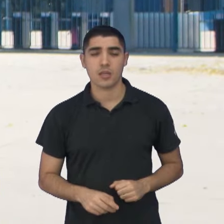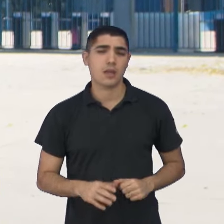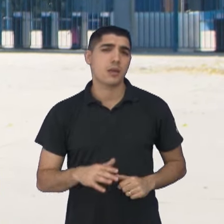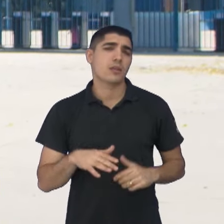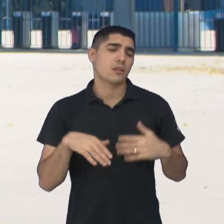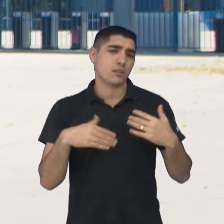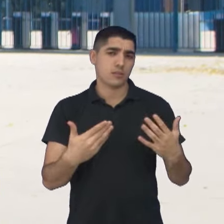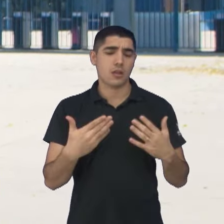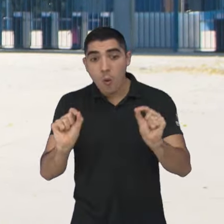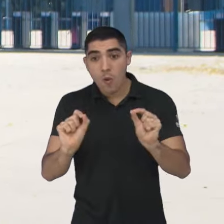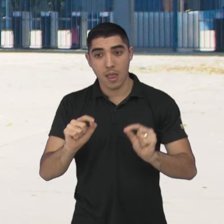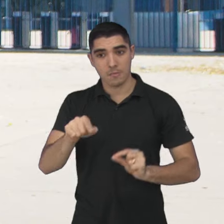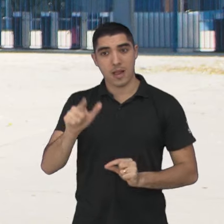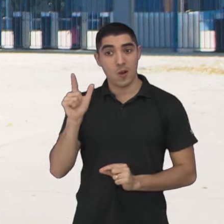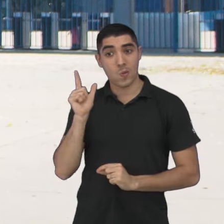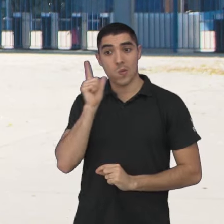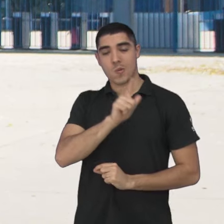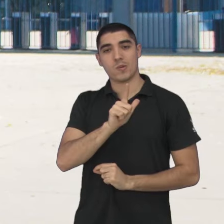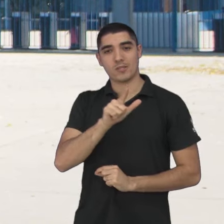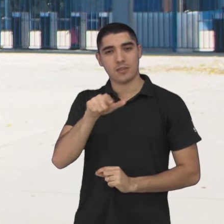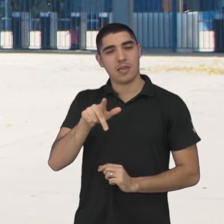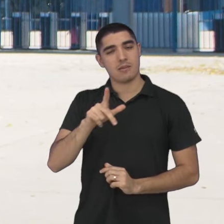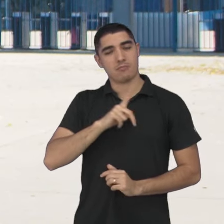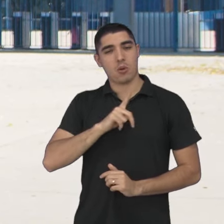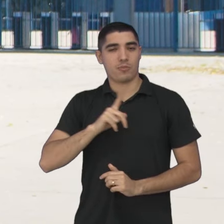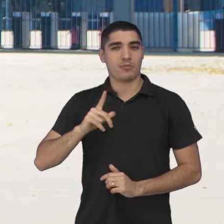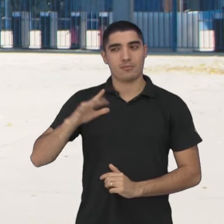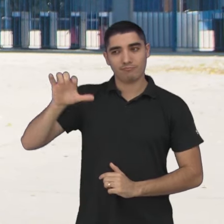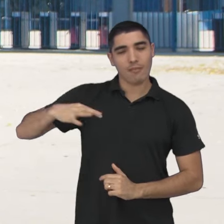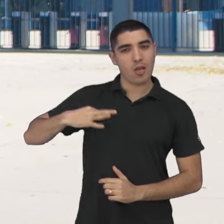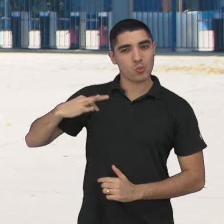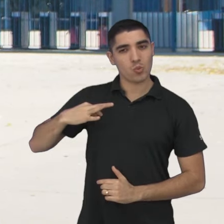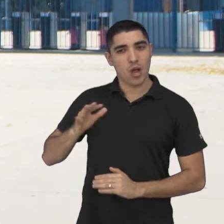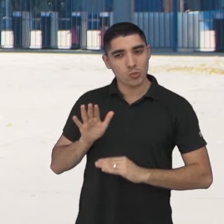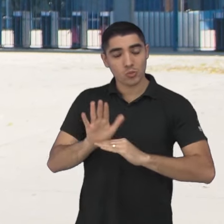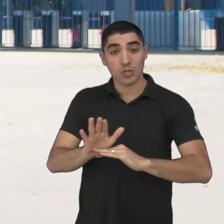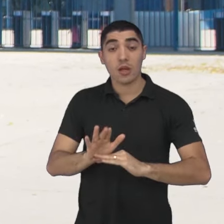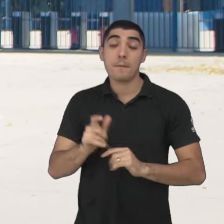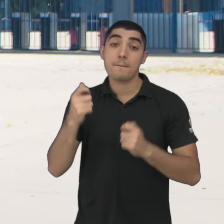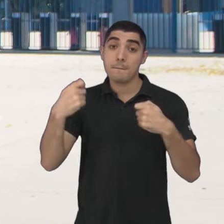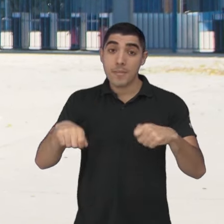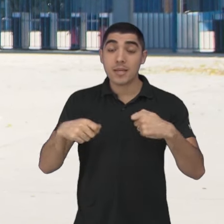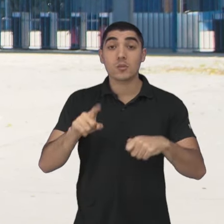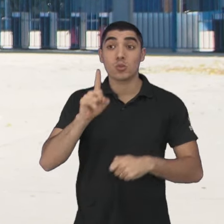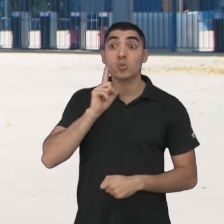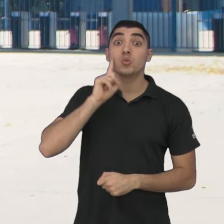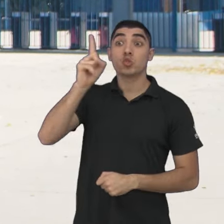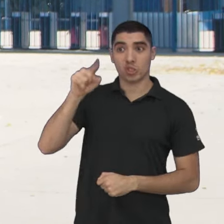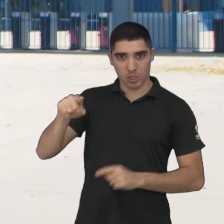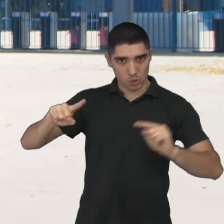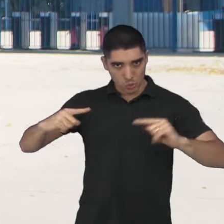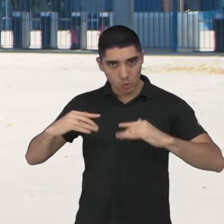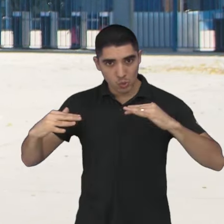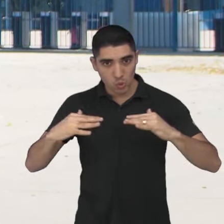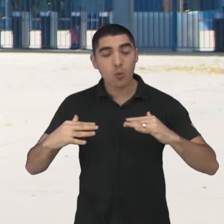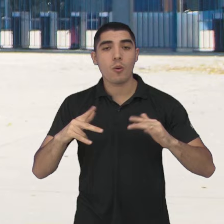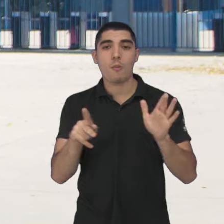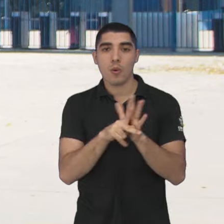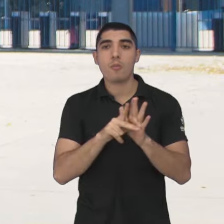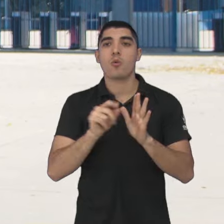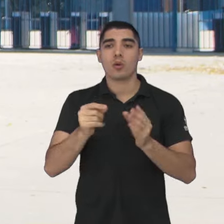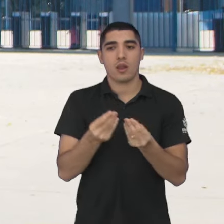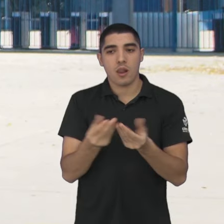para fazer valer a meia entrada solidária, o torcedor precisa entregar no dia do jogo itens de higiene